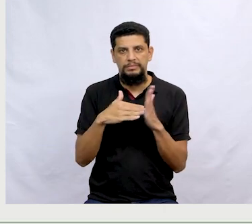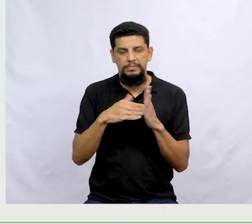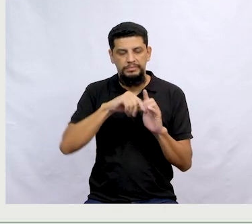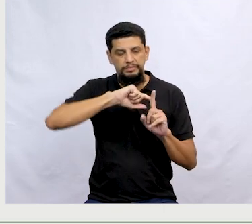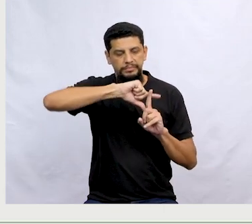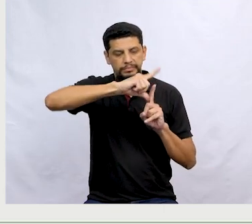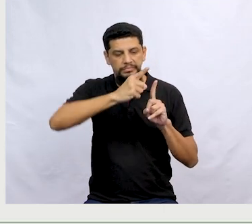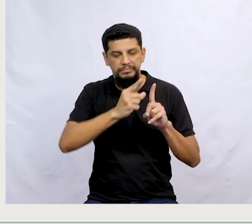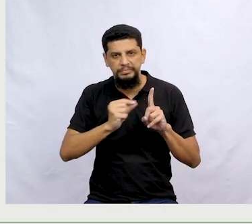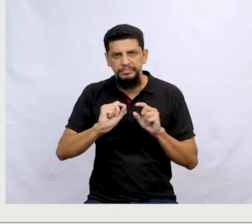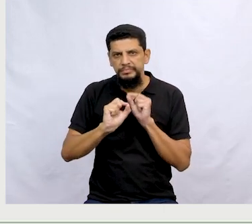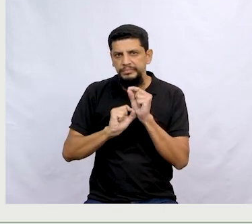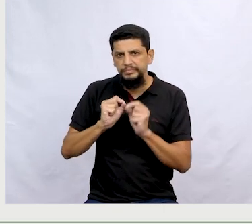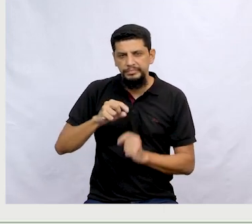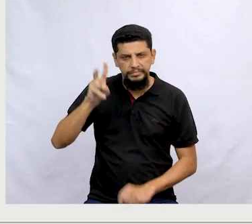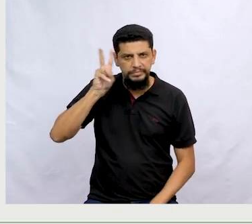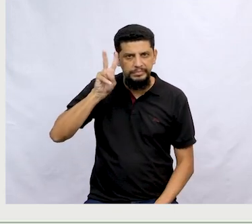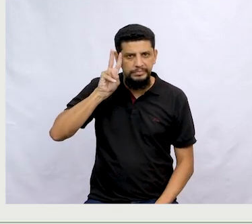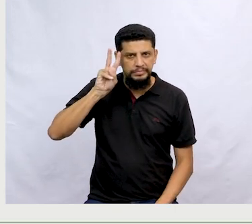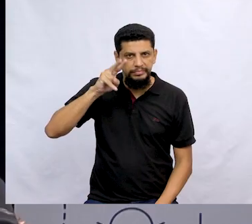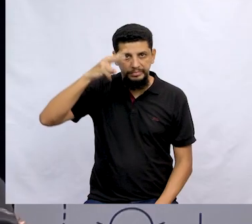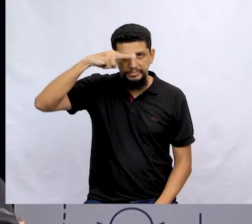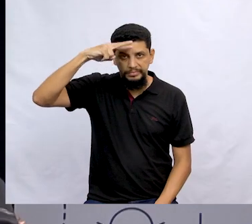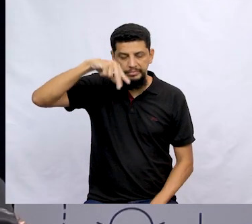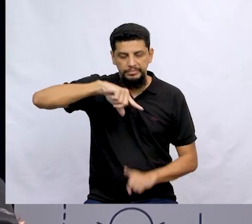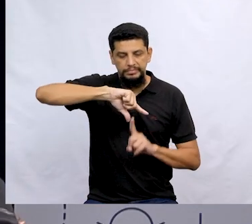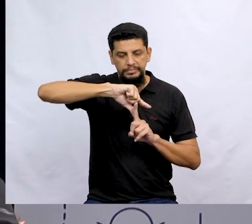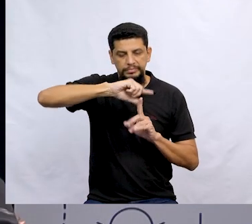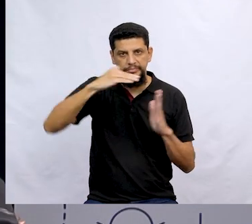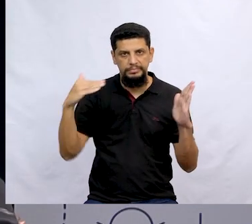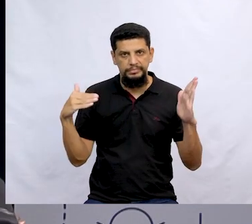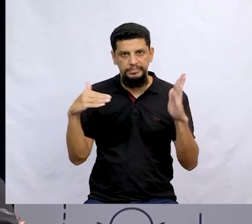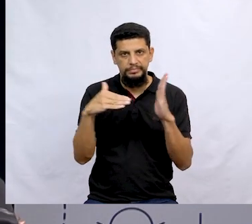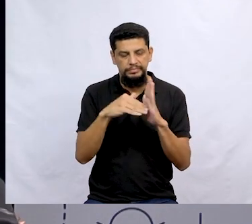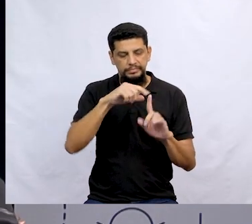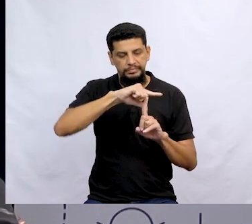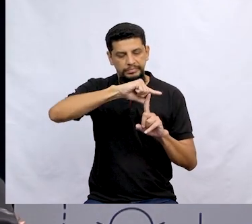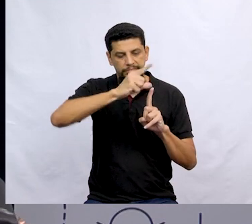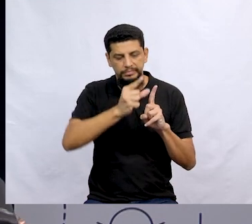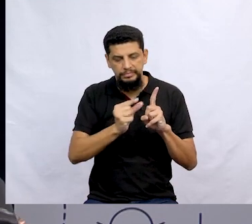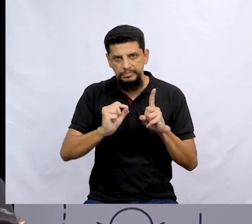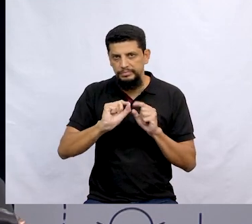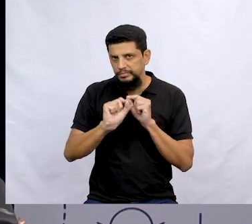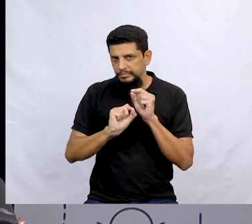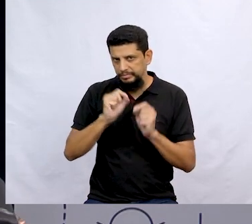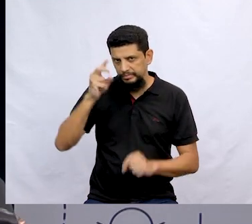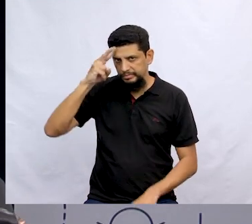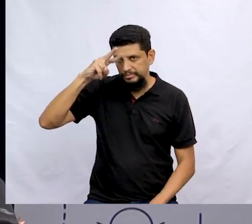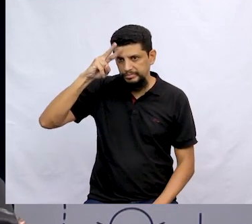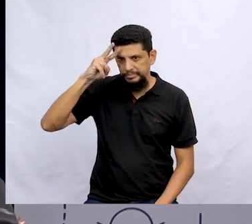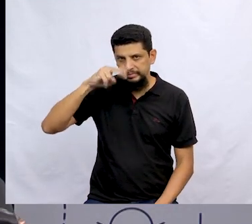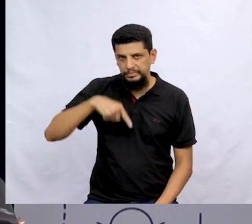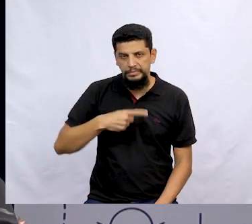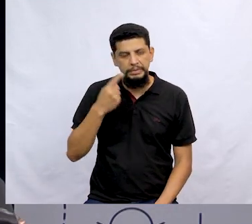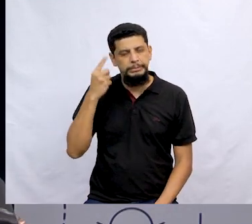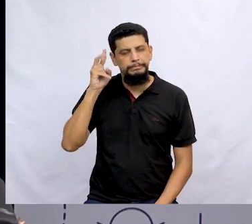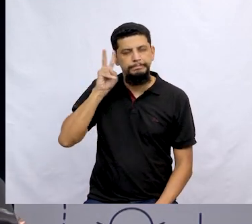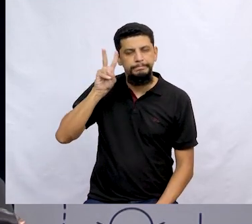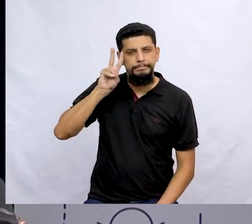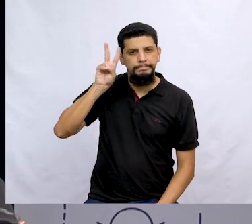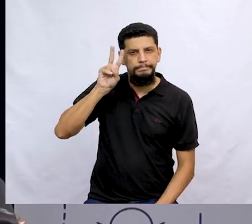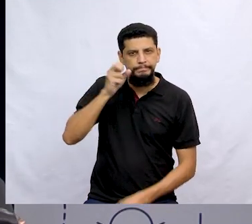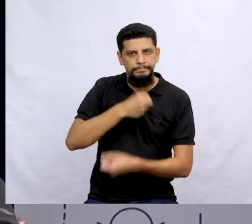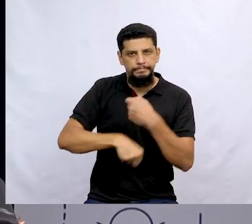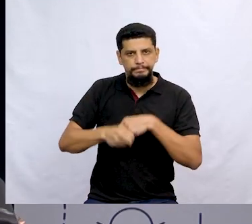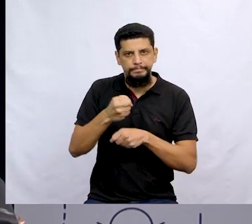Folha, galera. Quem lembra da Última Folha? Lembram? É só para relembrar lá. Vamos puxando da memória,